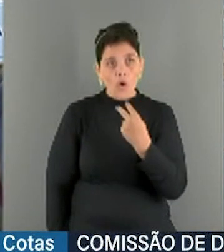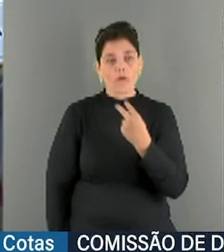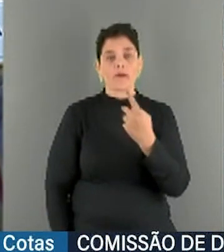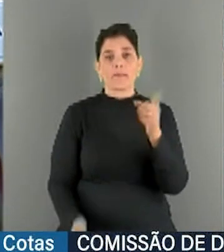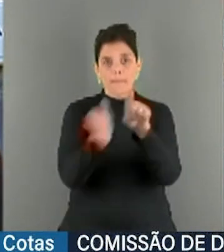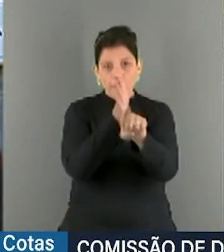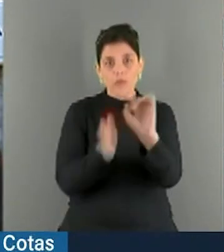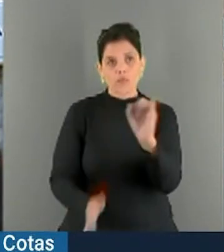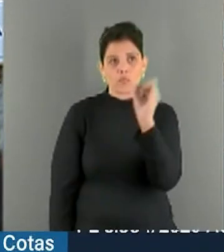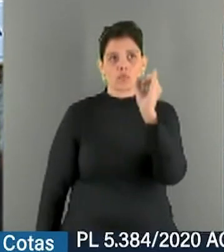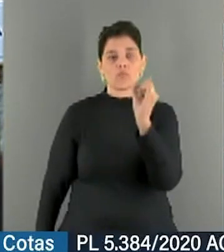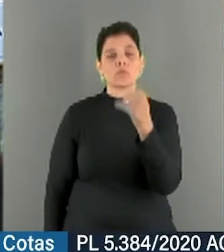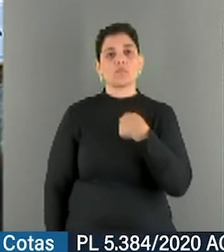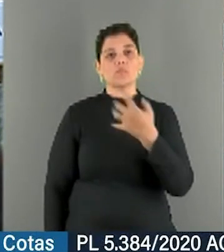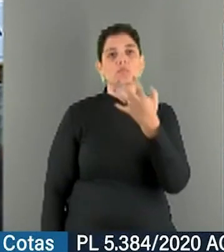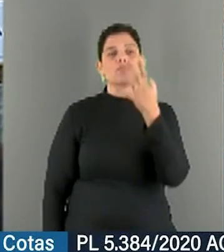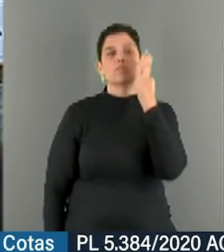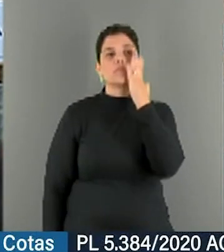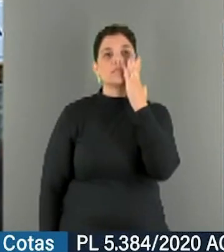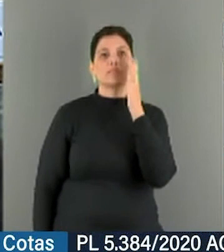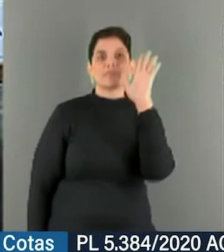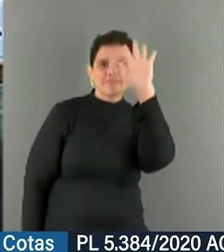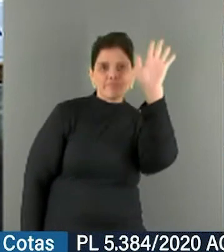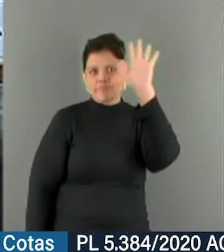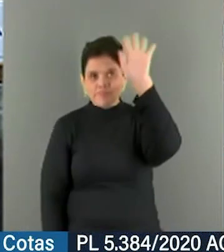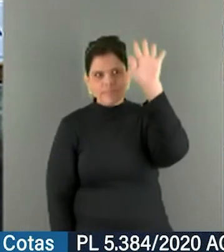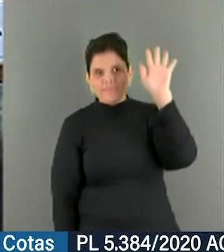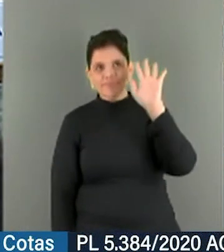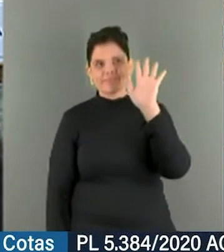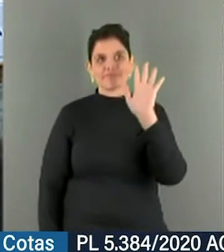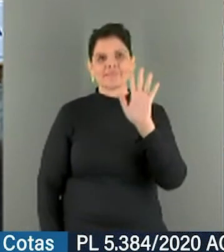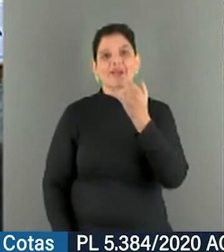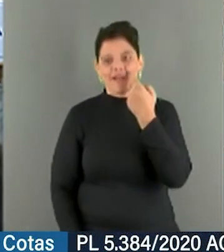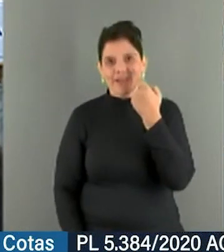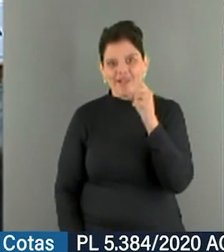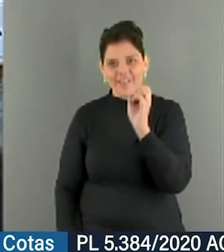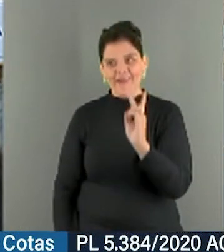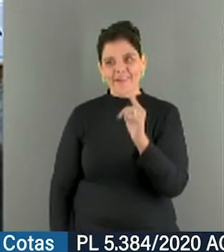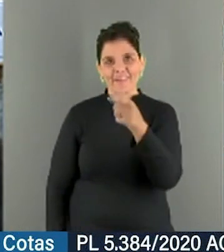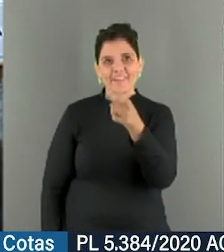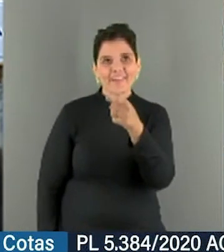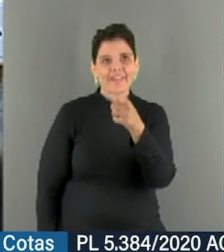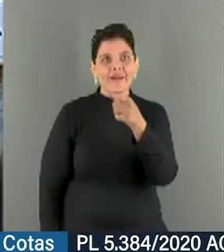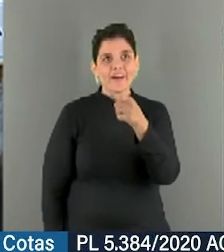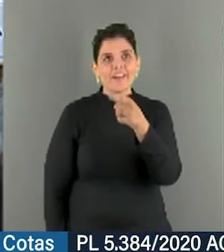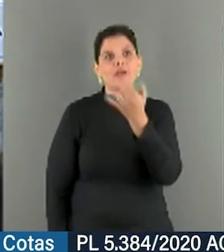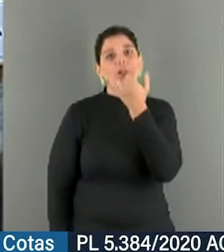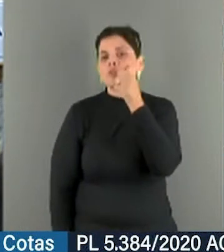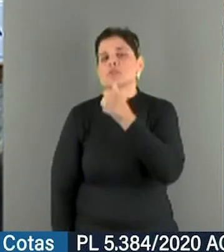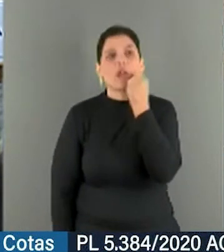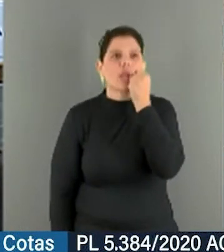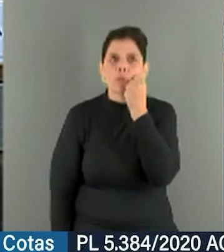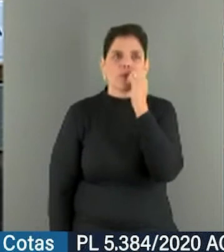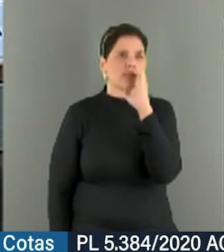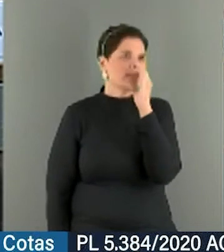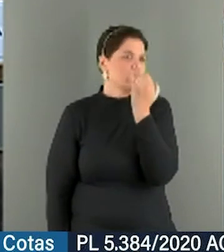General, é... General, estou aqui. Senadora, senadora, senadora, senadora. É uma coisa assim. Não, mas veja só, eu não